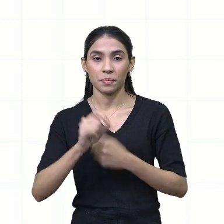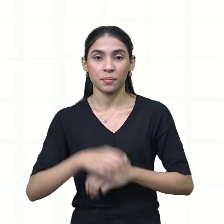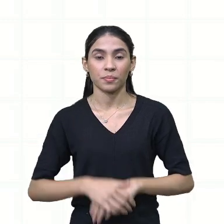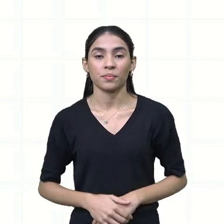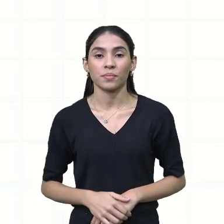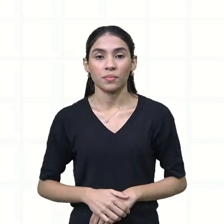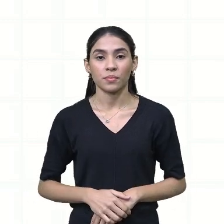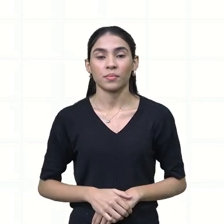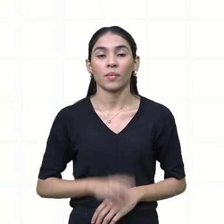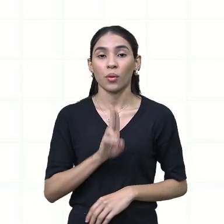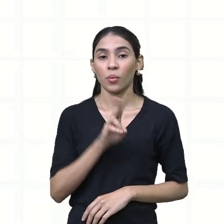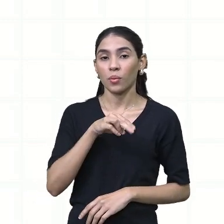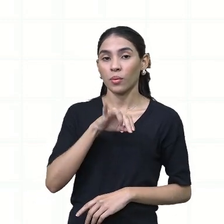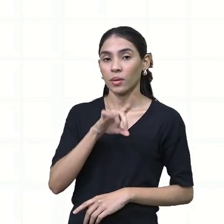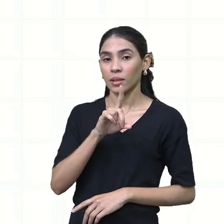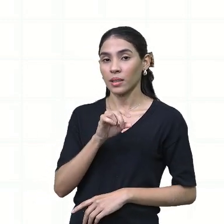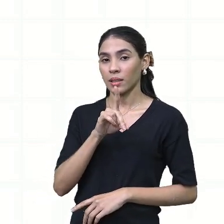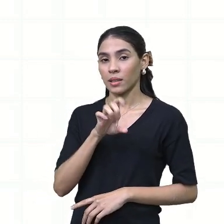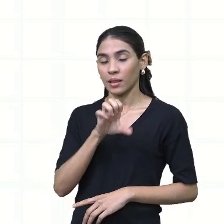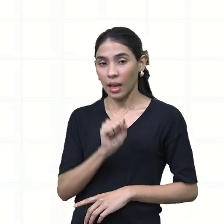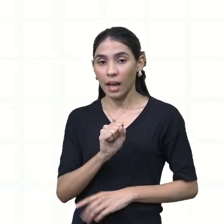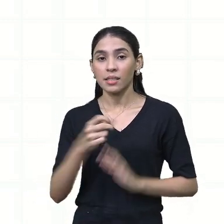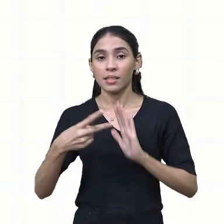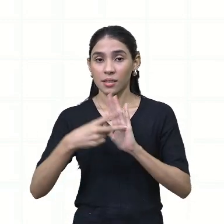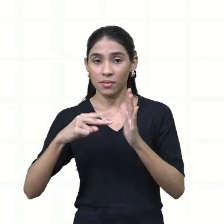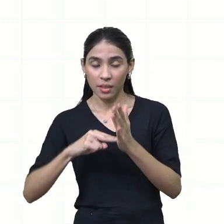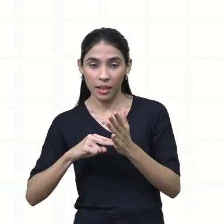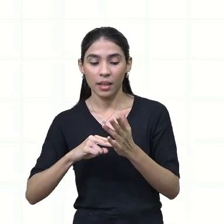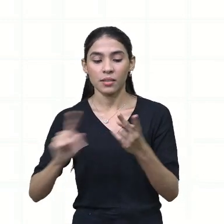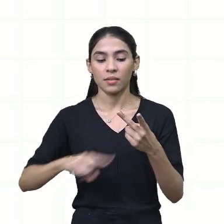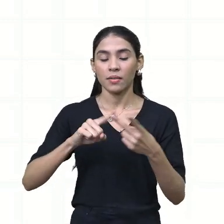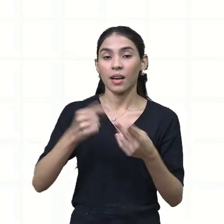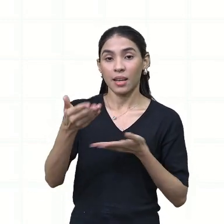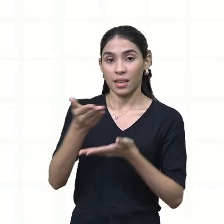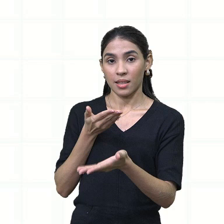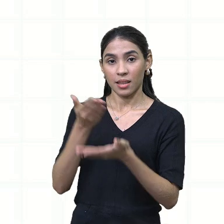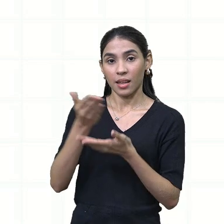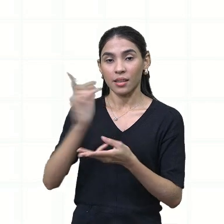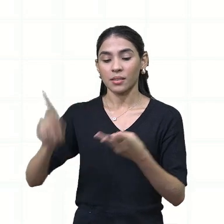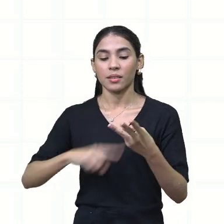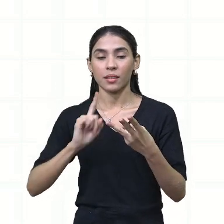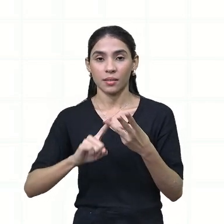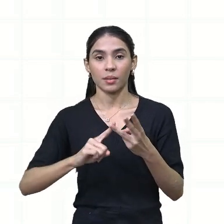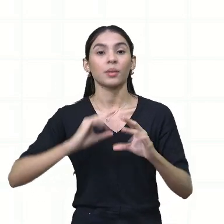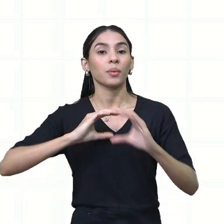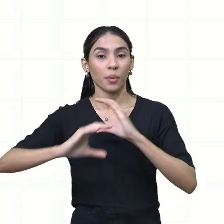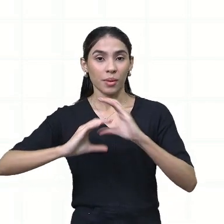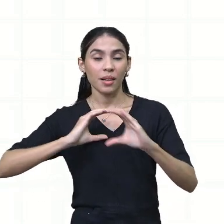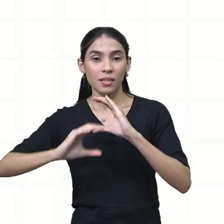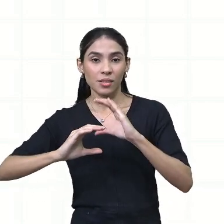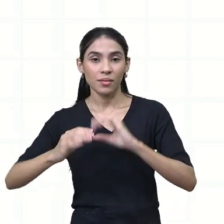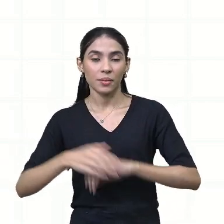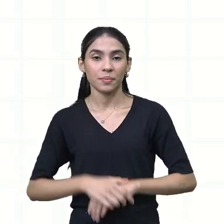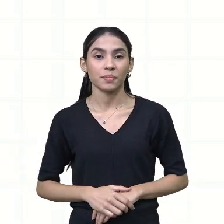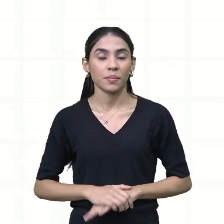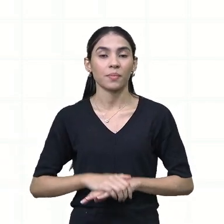unidades significativas, interativas e comunicativas. Que estão em